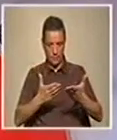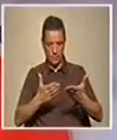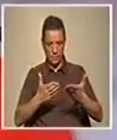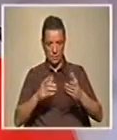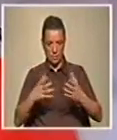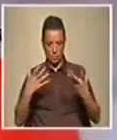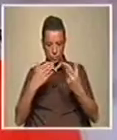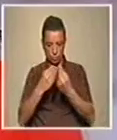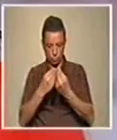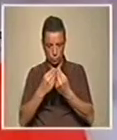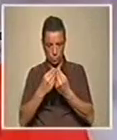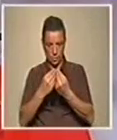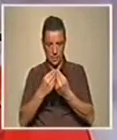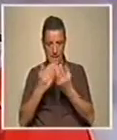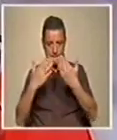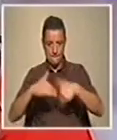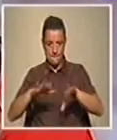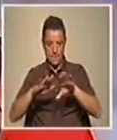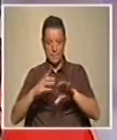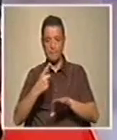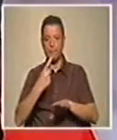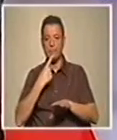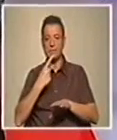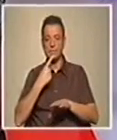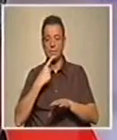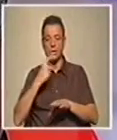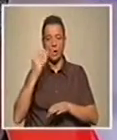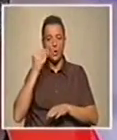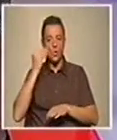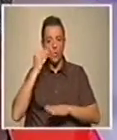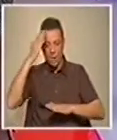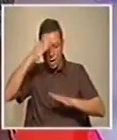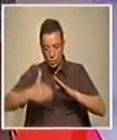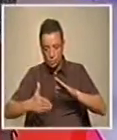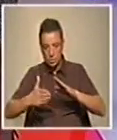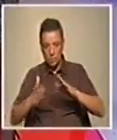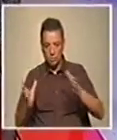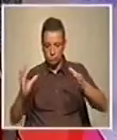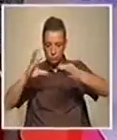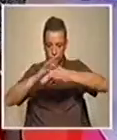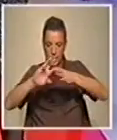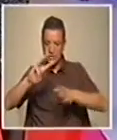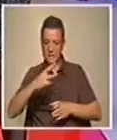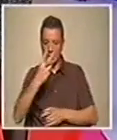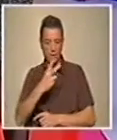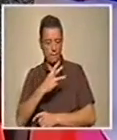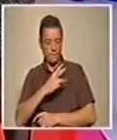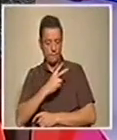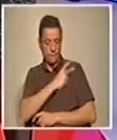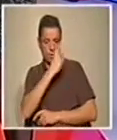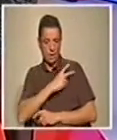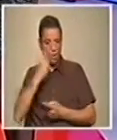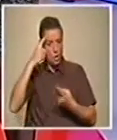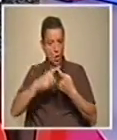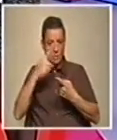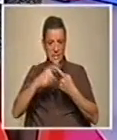por estar connosco. Talvez valha a pena começarmos por perceber como é que surgiu esta ligação entre as universidades e quais são os objetivos